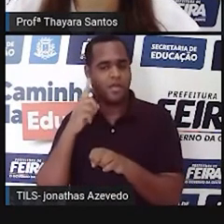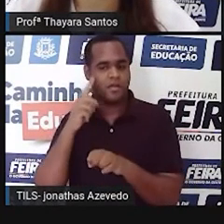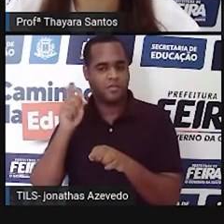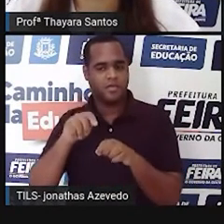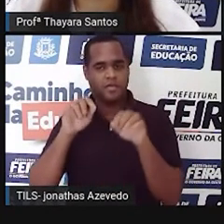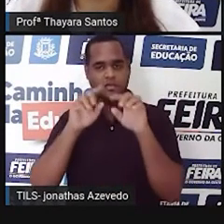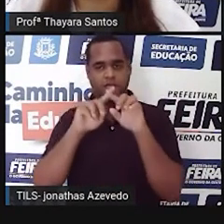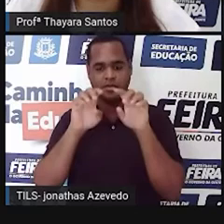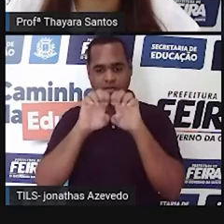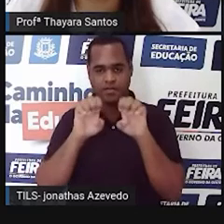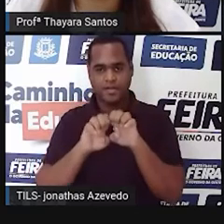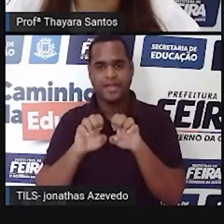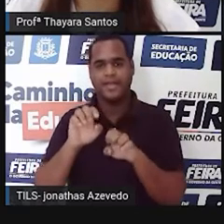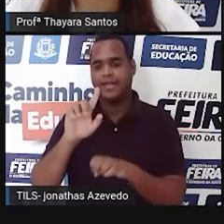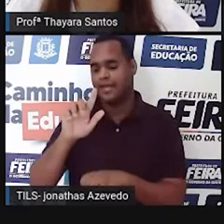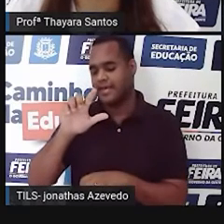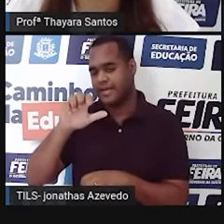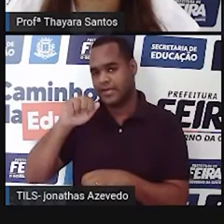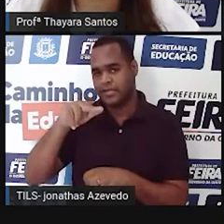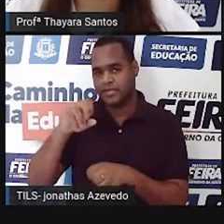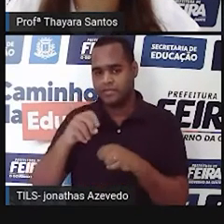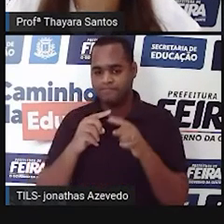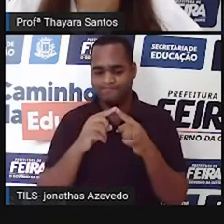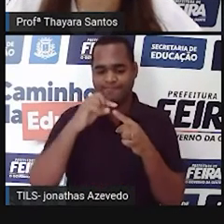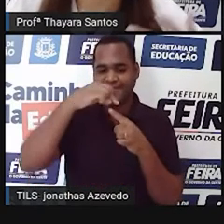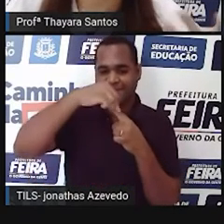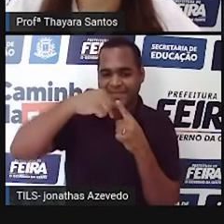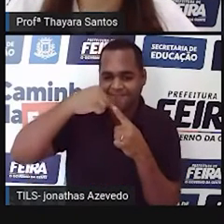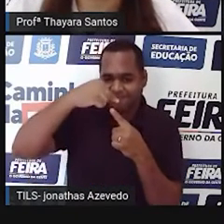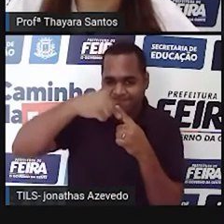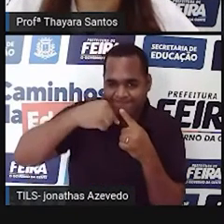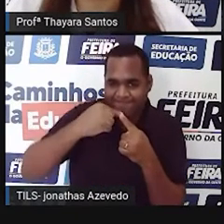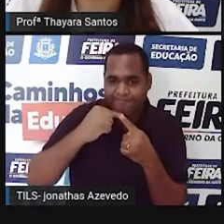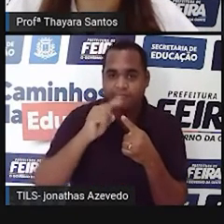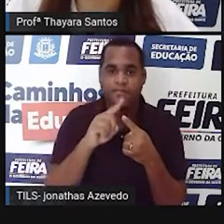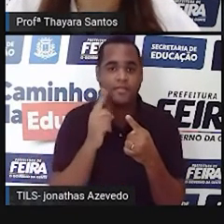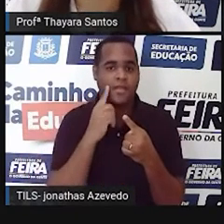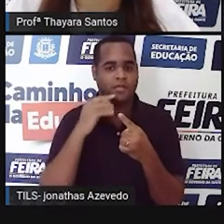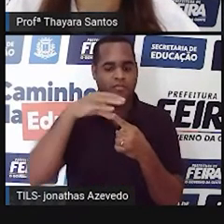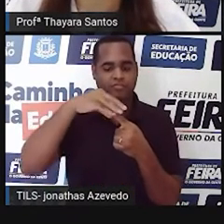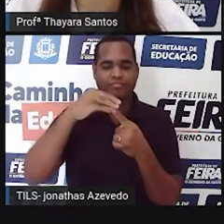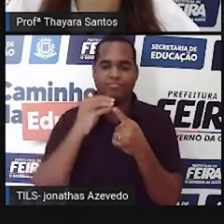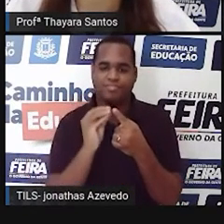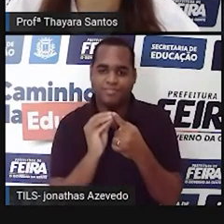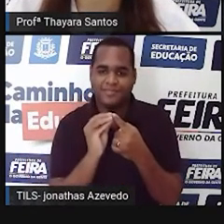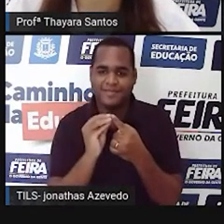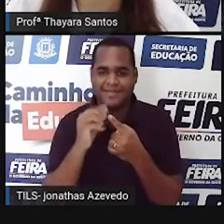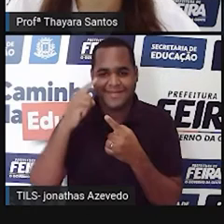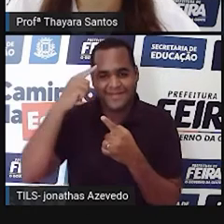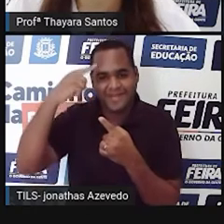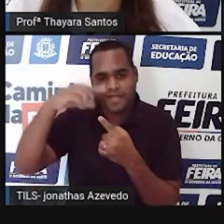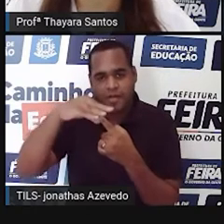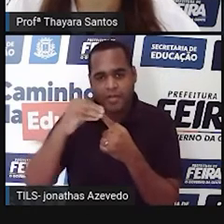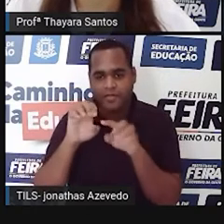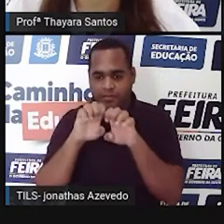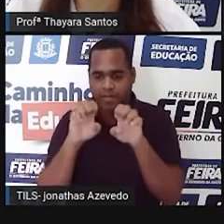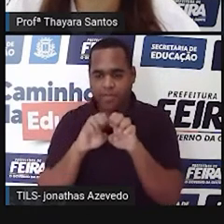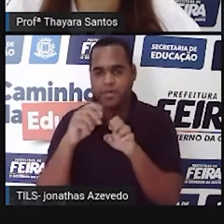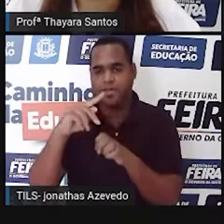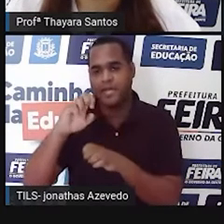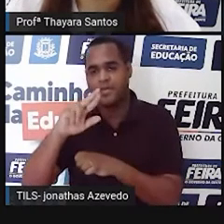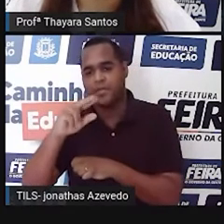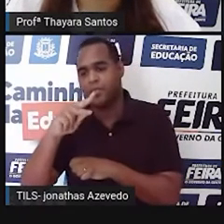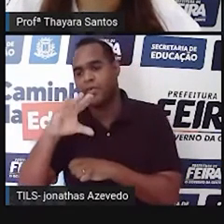que é chamada de glândia. Isso daqui é a glândia. Quando esse pênis está em repouso, ele é coberto por uma estrutura que é chamada de